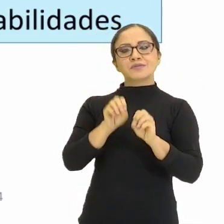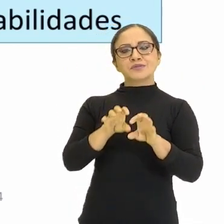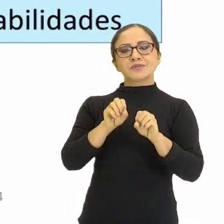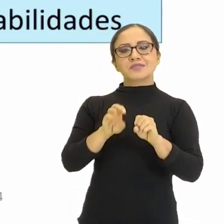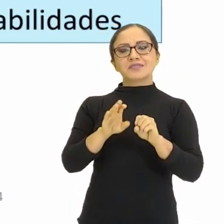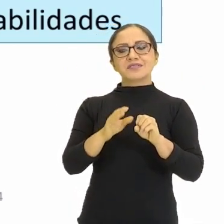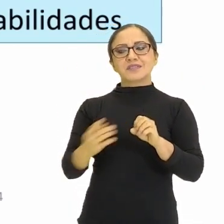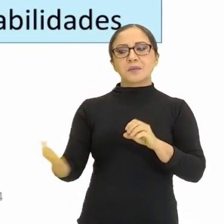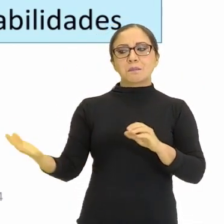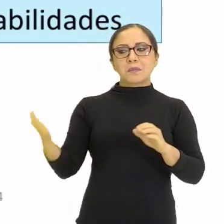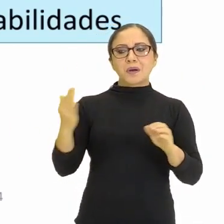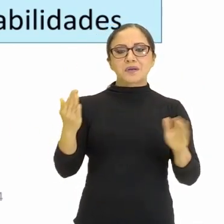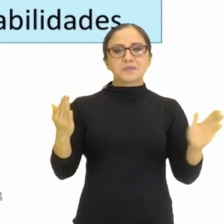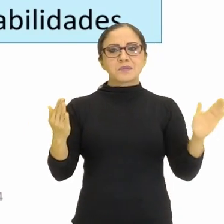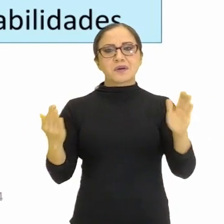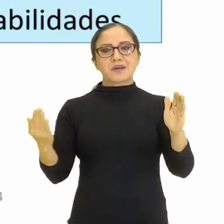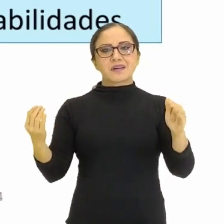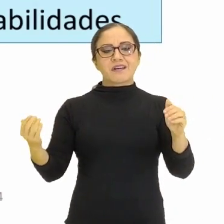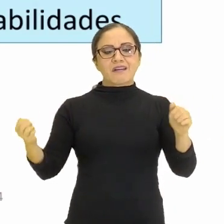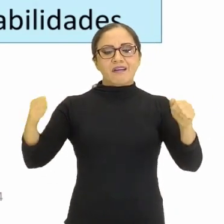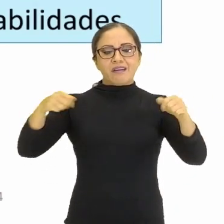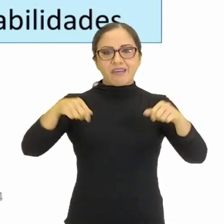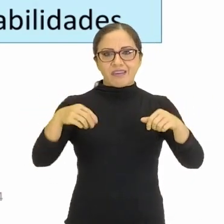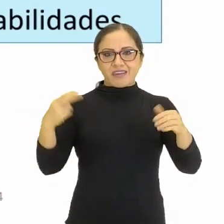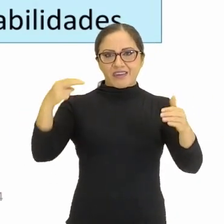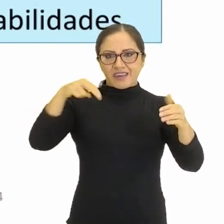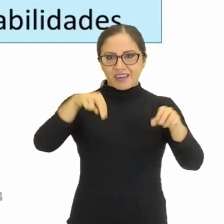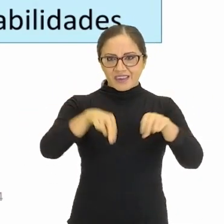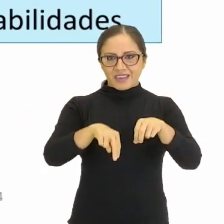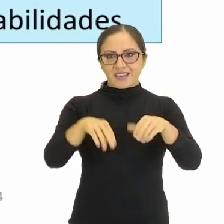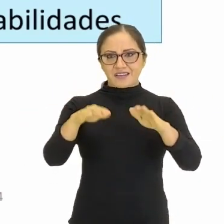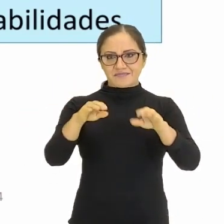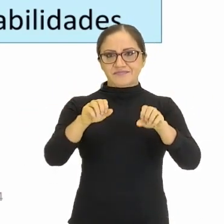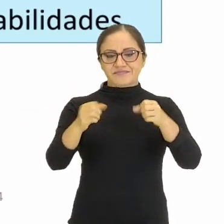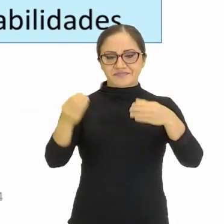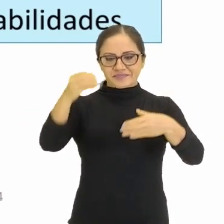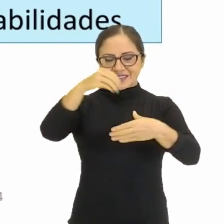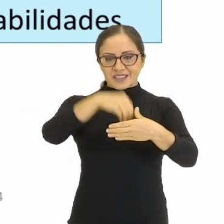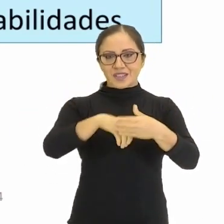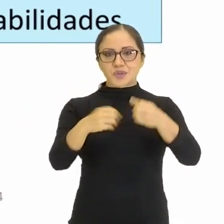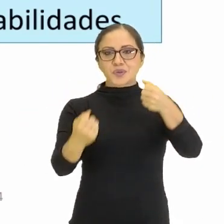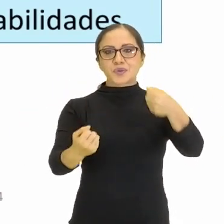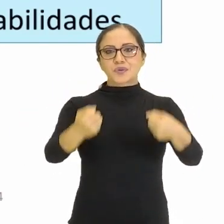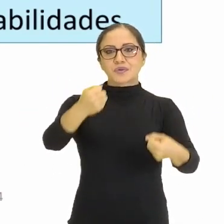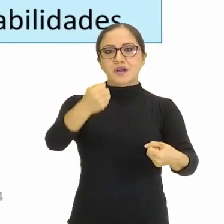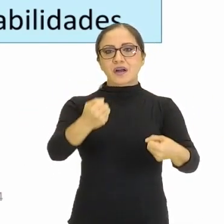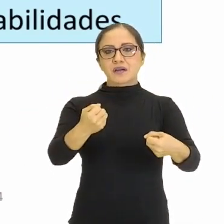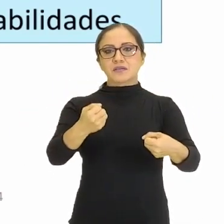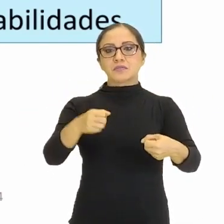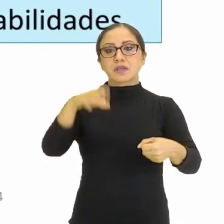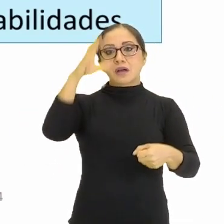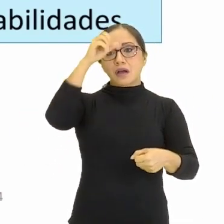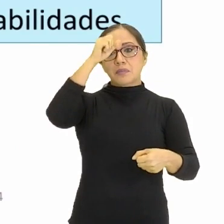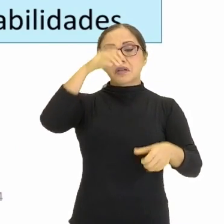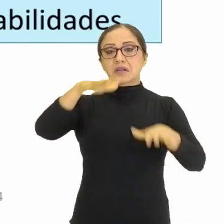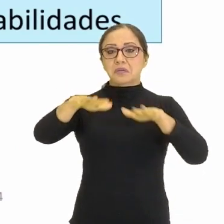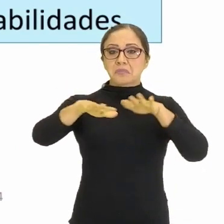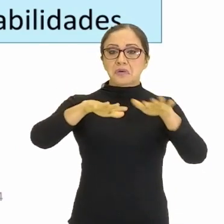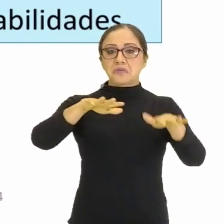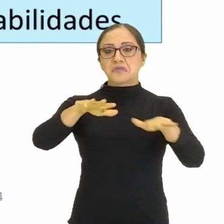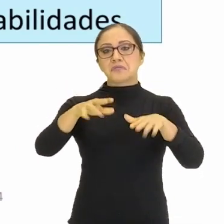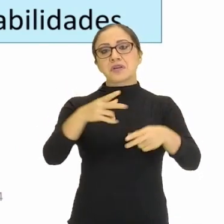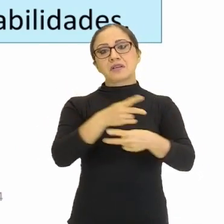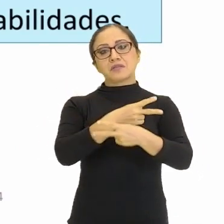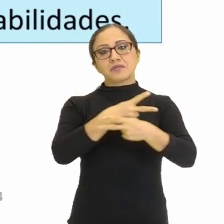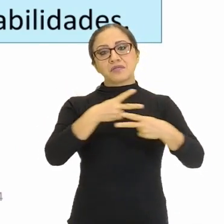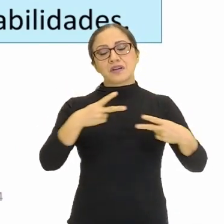familiarizar essa pessoa com alguns movimentos que ela precisa fazer dentro do carro. Não só movimentos, mas algumas